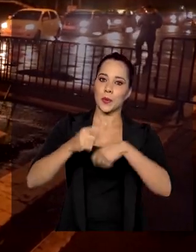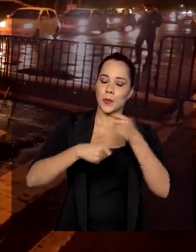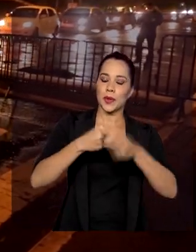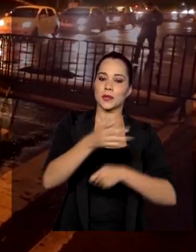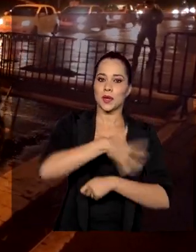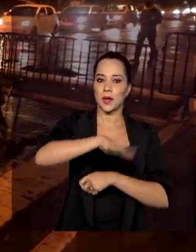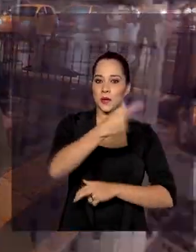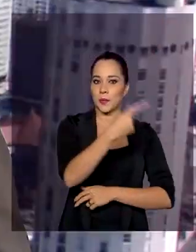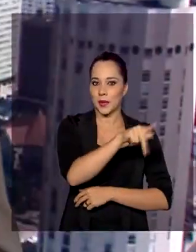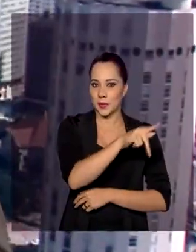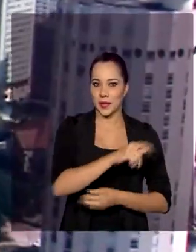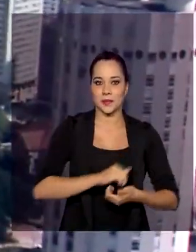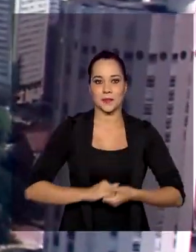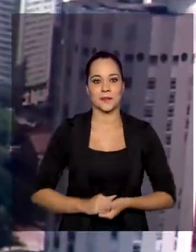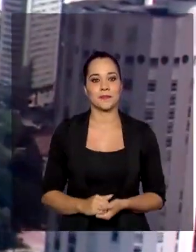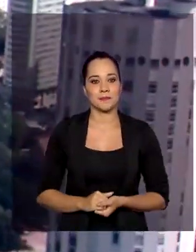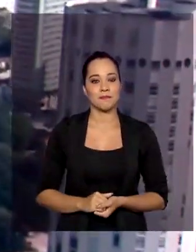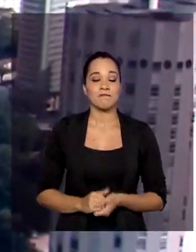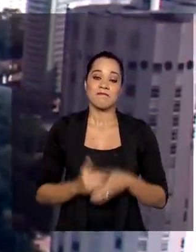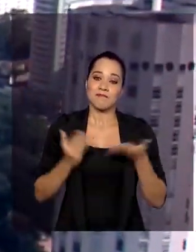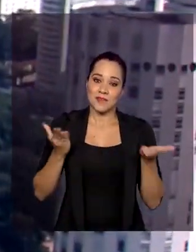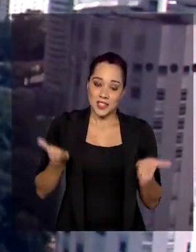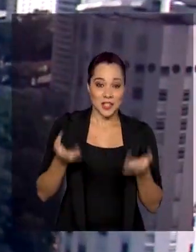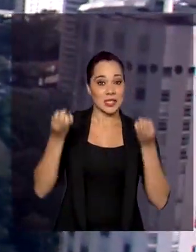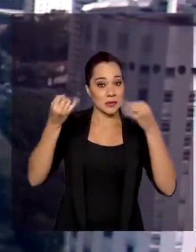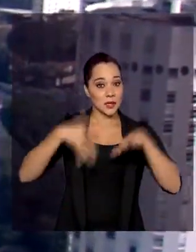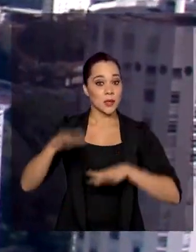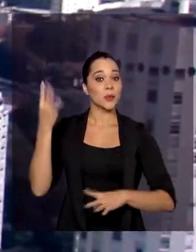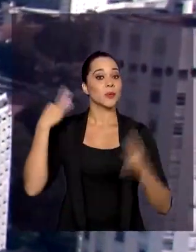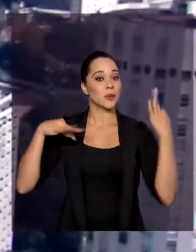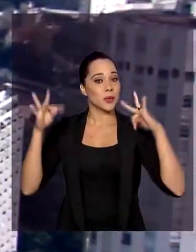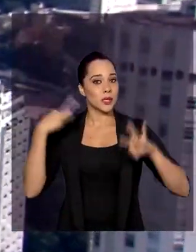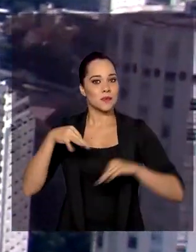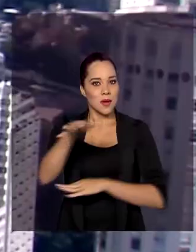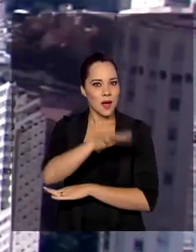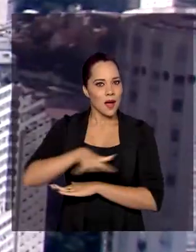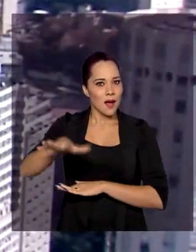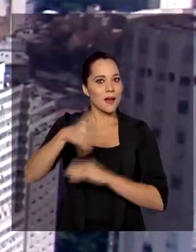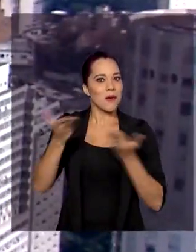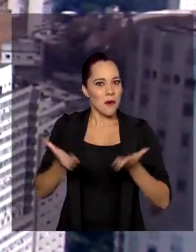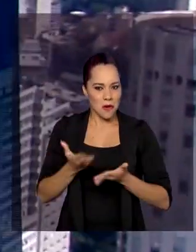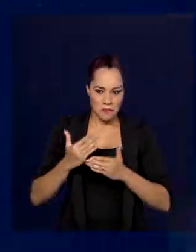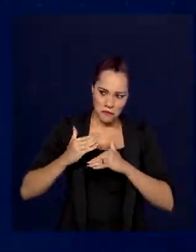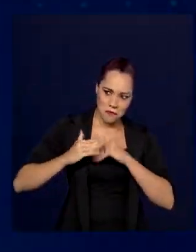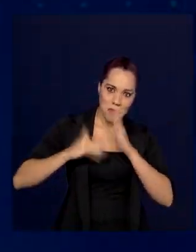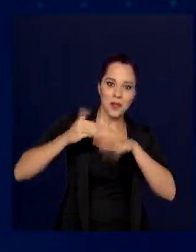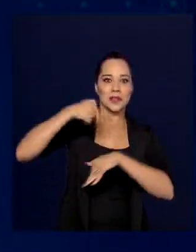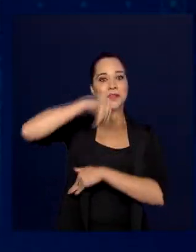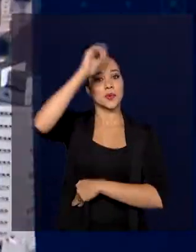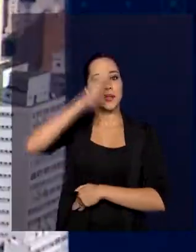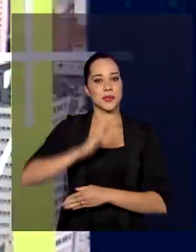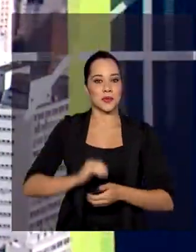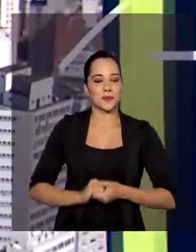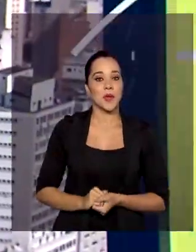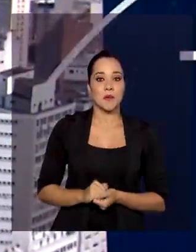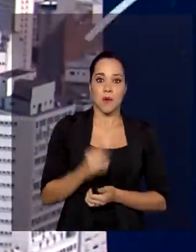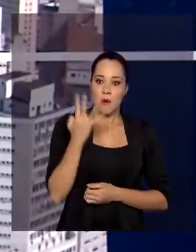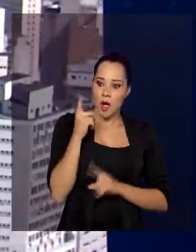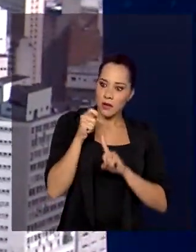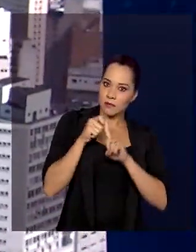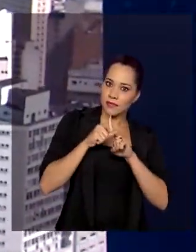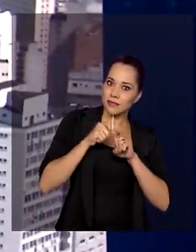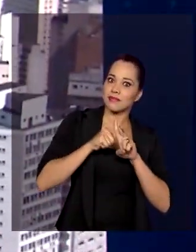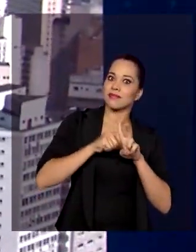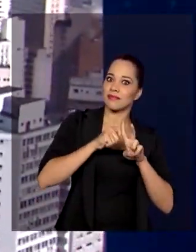paraguaio. E já que estamos falando de turismo, o setor está voltando a crescer aqui no Brasil. Pelo quarto mês